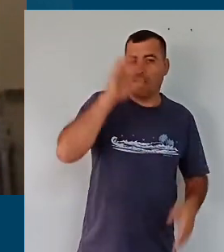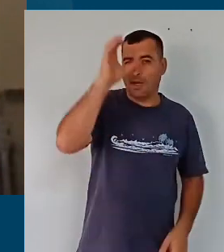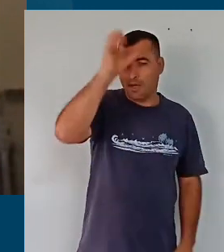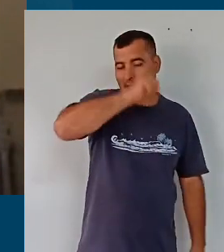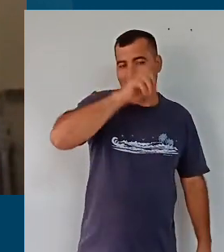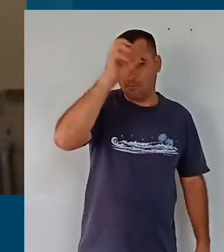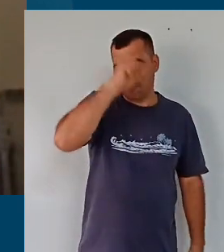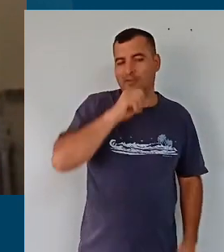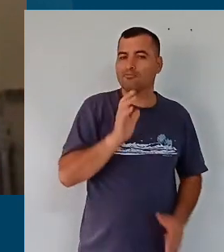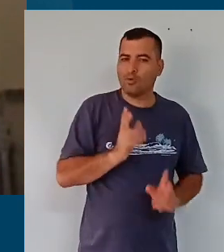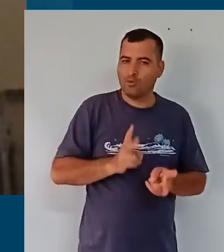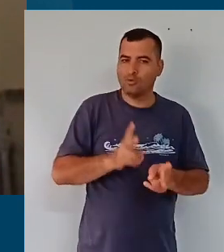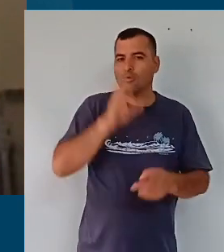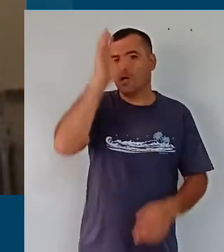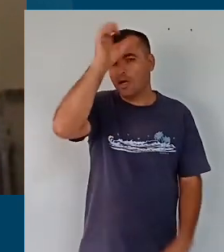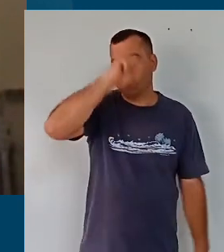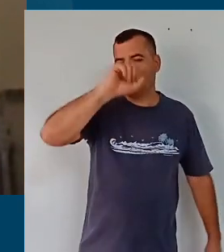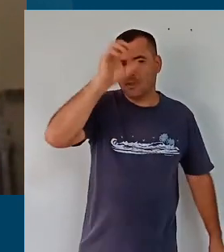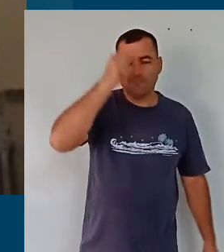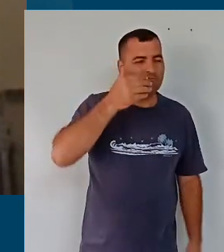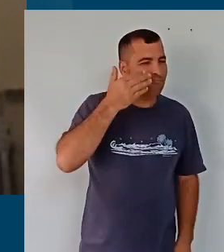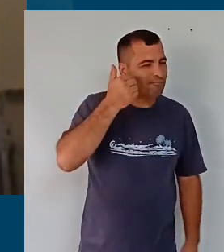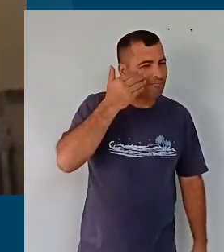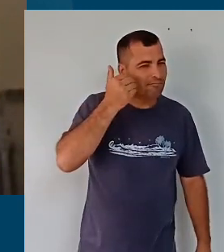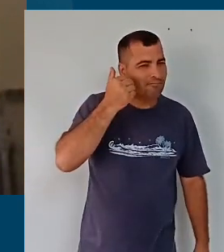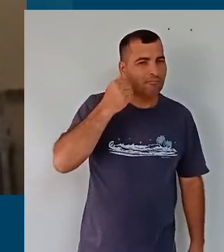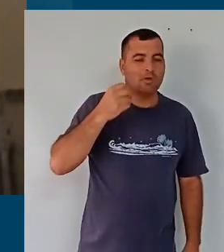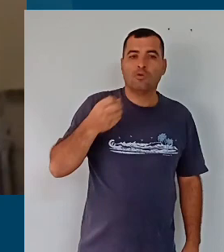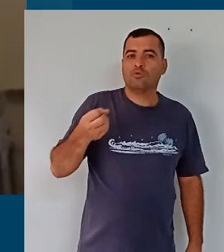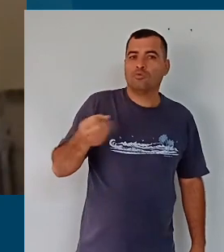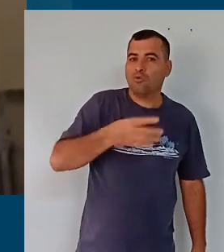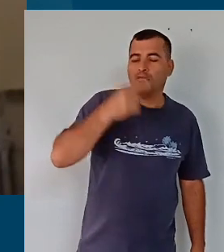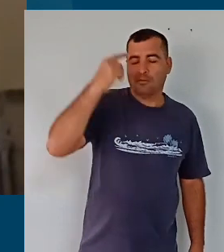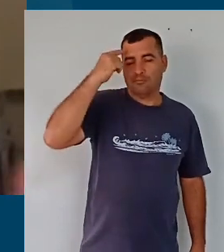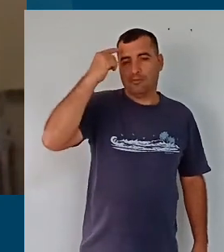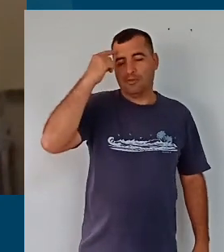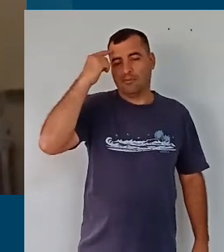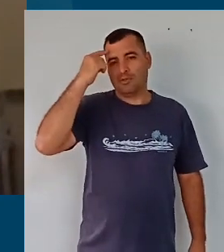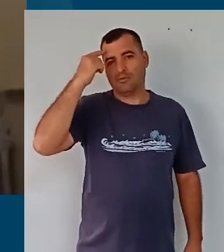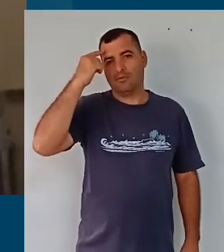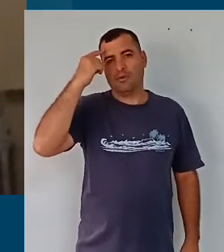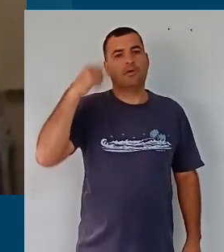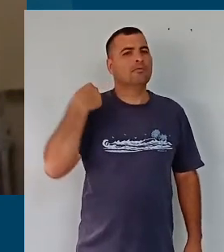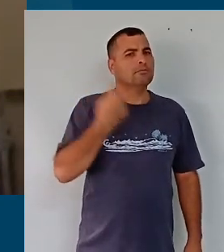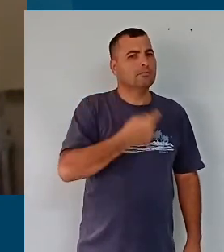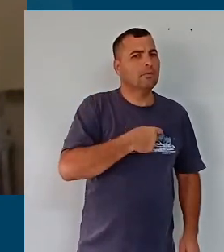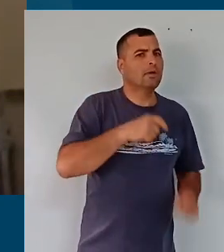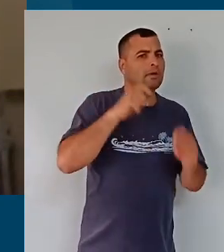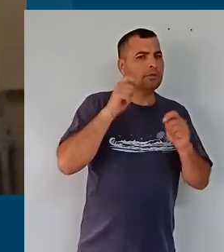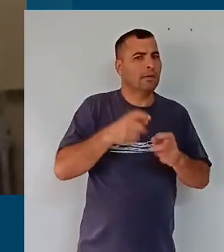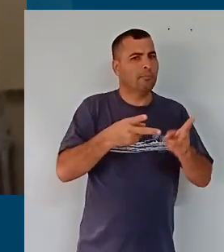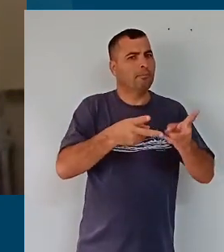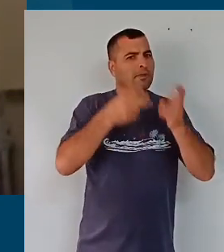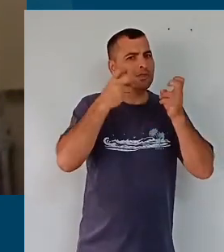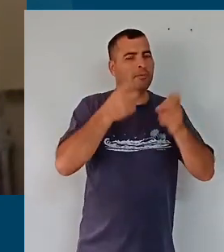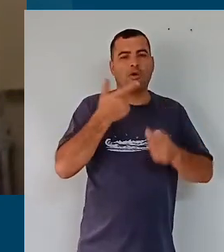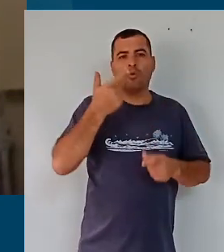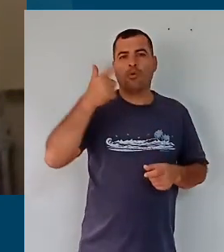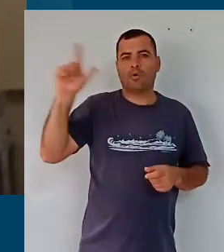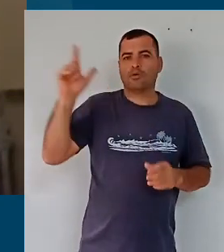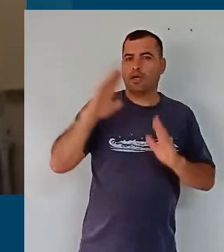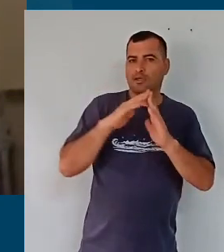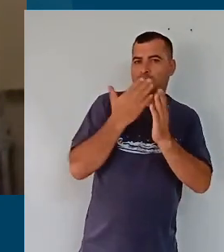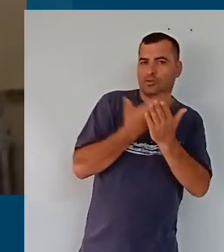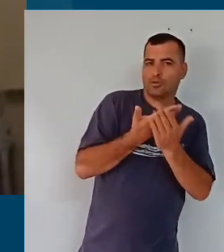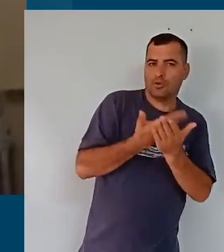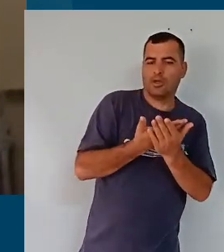Nós estamos num novo modelo educacional, com novas reflexões que nos possibilitam um olhar outro para a escola, para